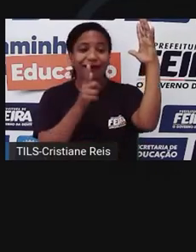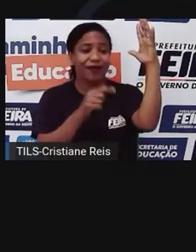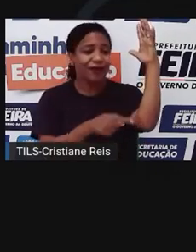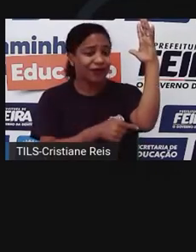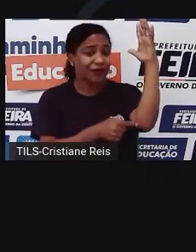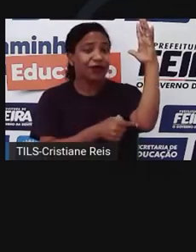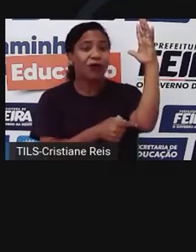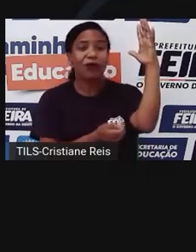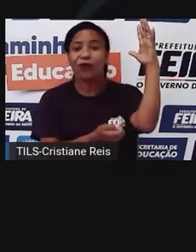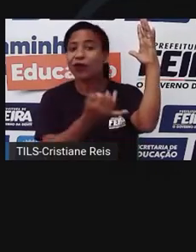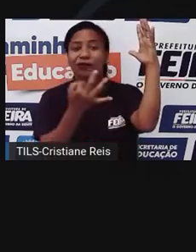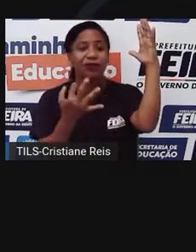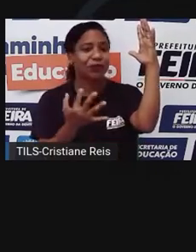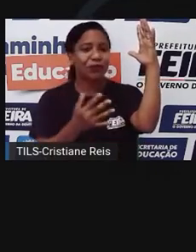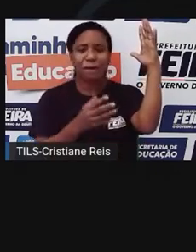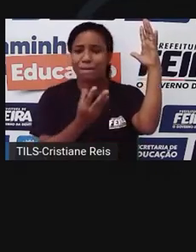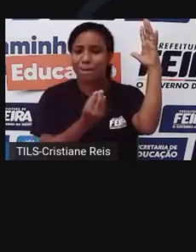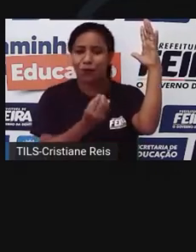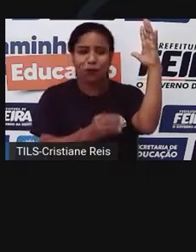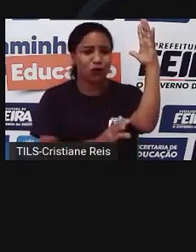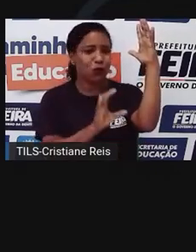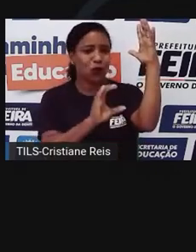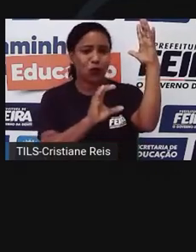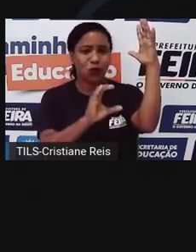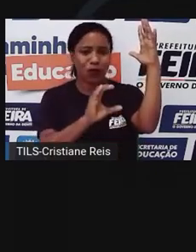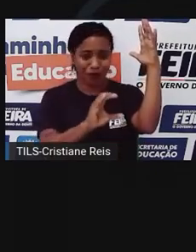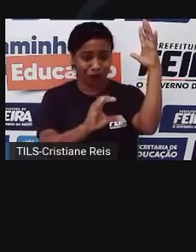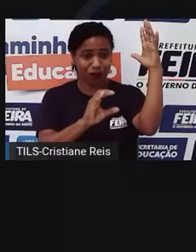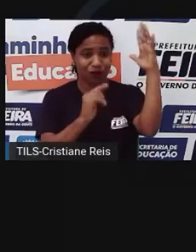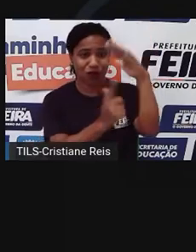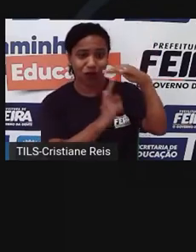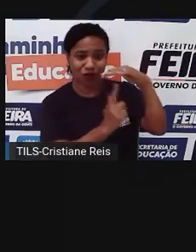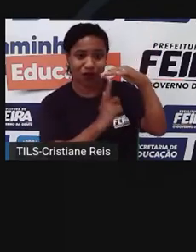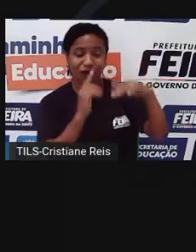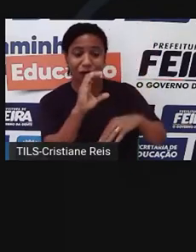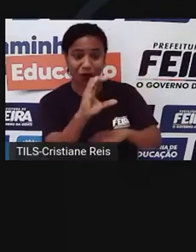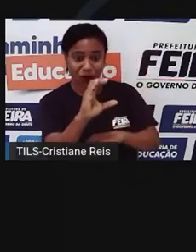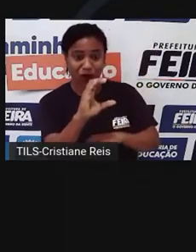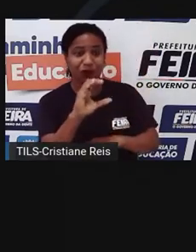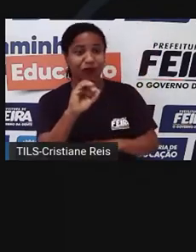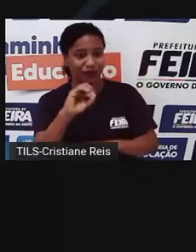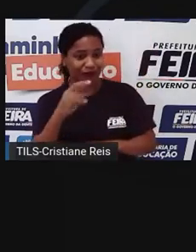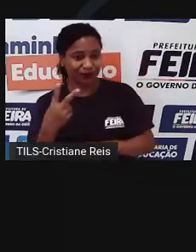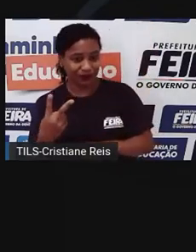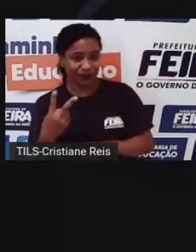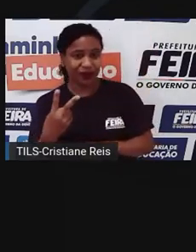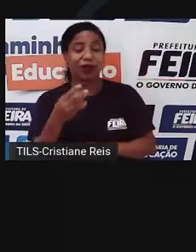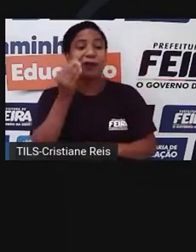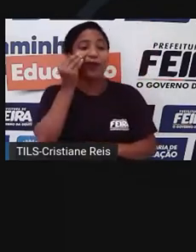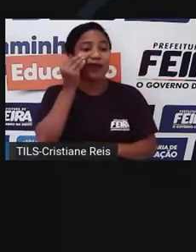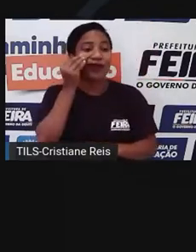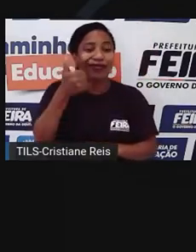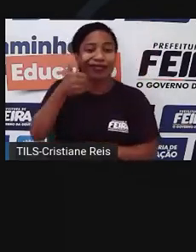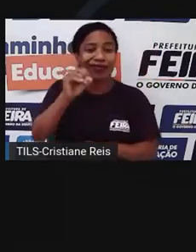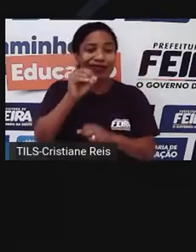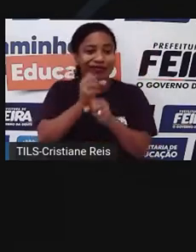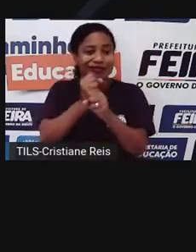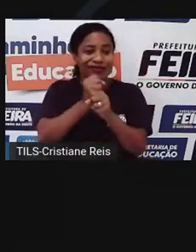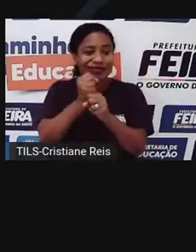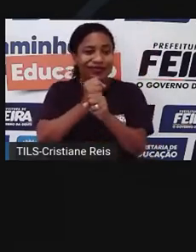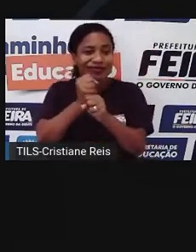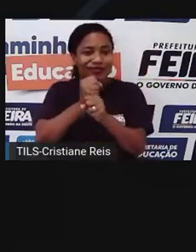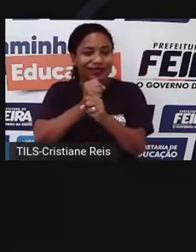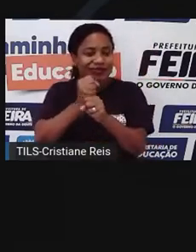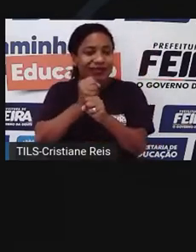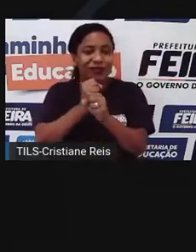gigatoneladas de carbono. Isto significa 10 anos de toda a queima de combustíveis